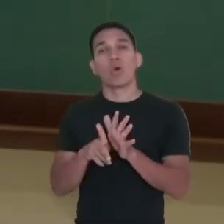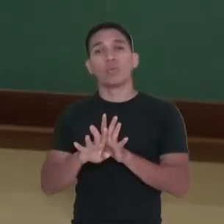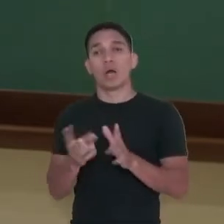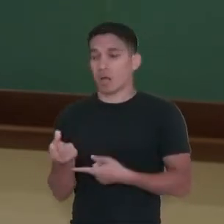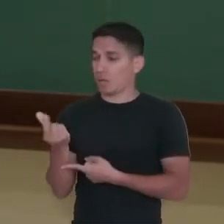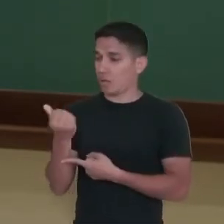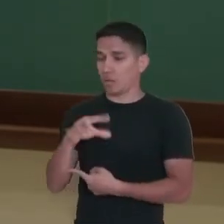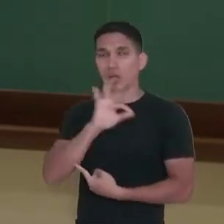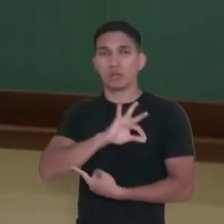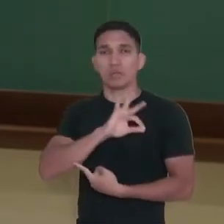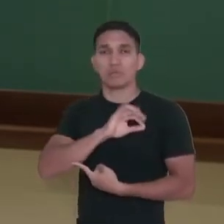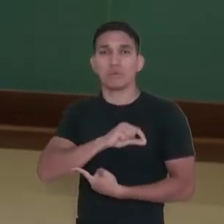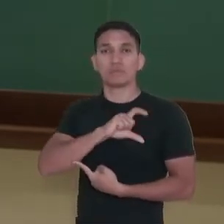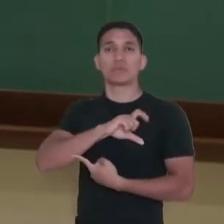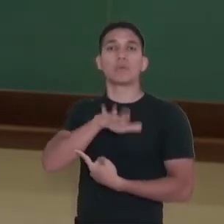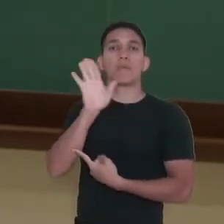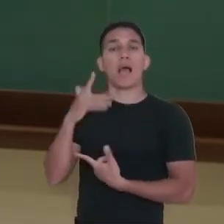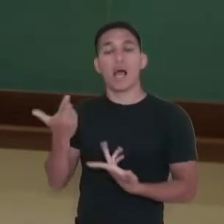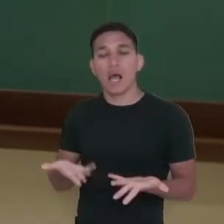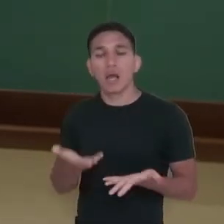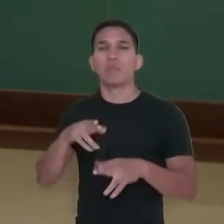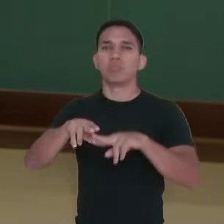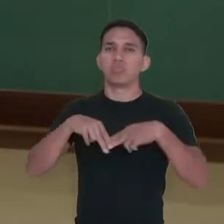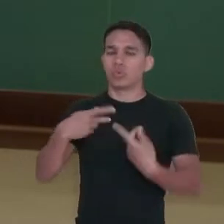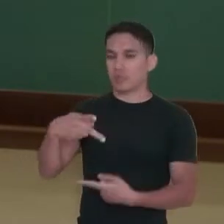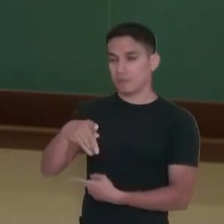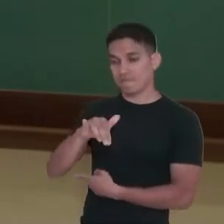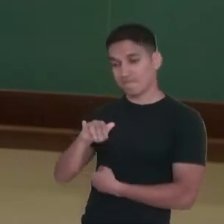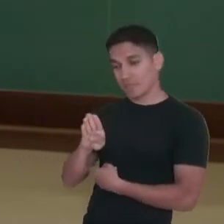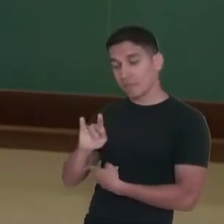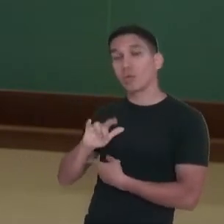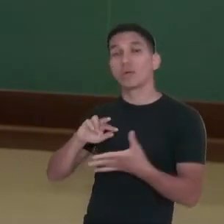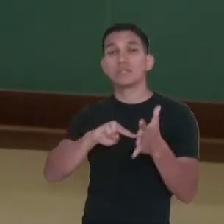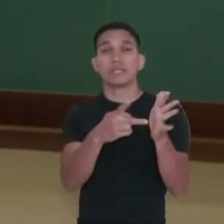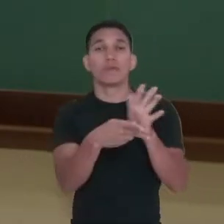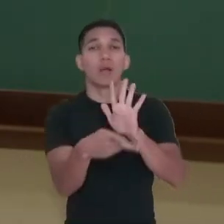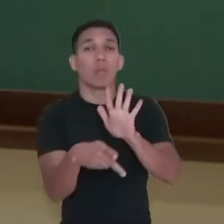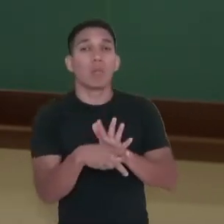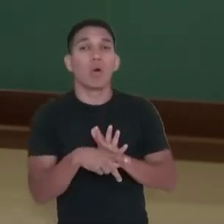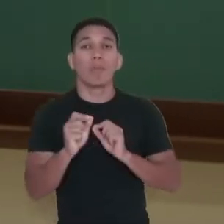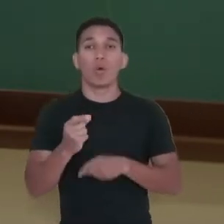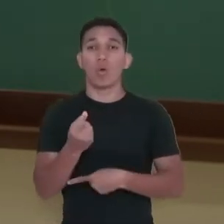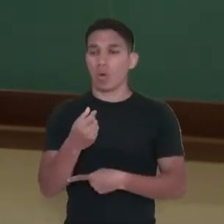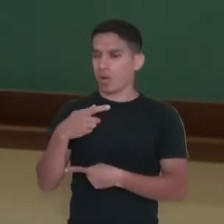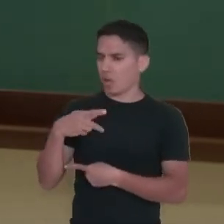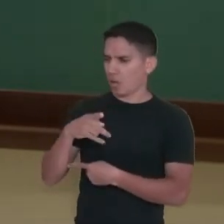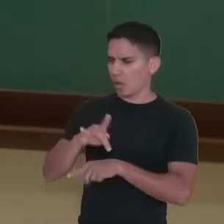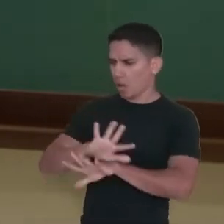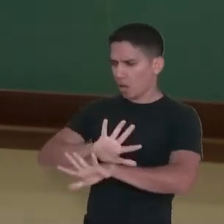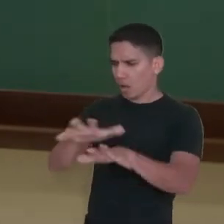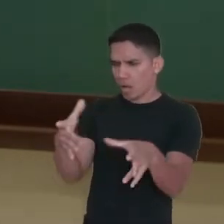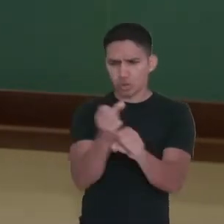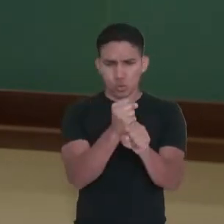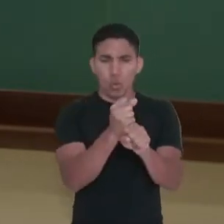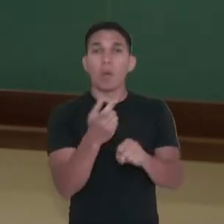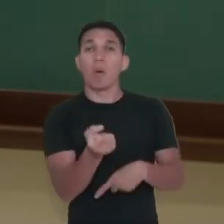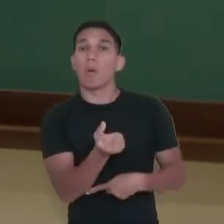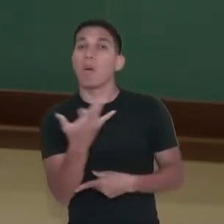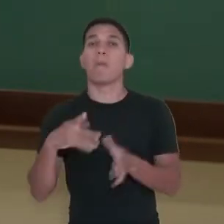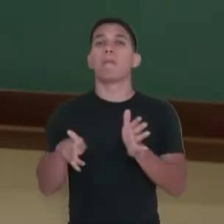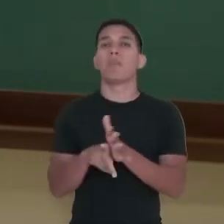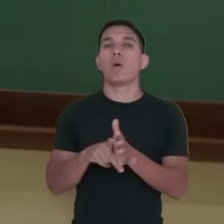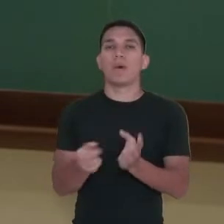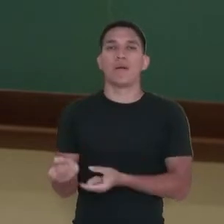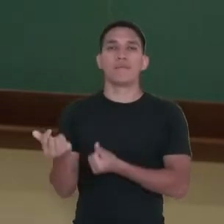renda. Então o PIB é o produto interno bruto, ou seja, a soma ali em valores da moeda, né,